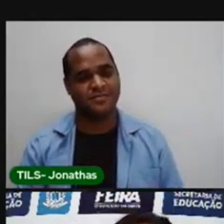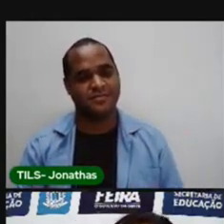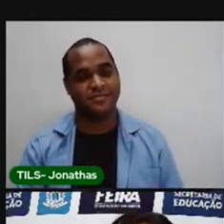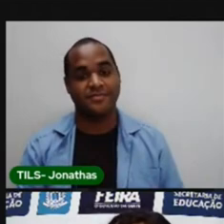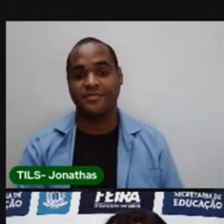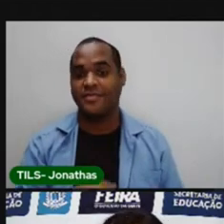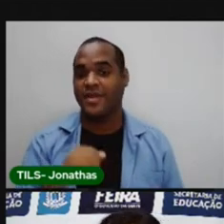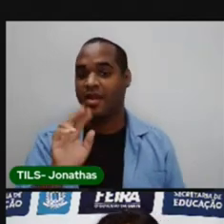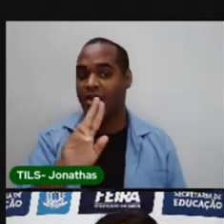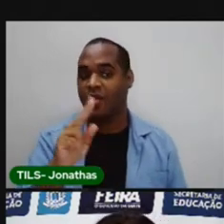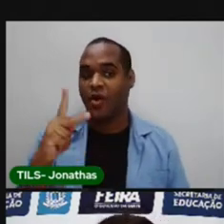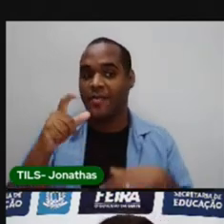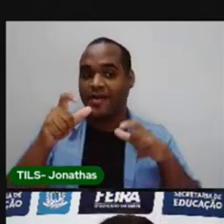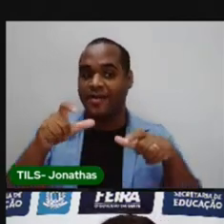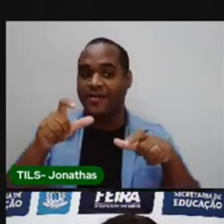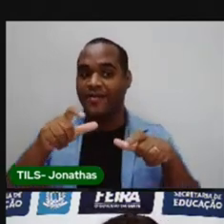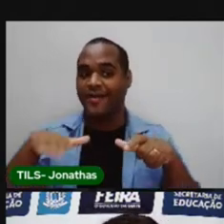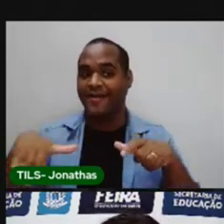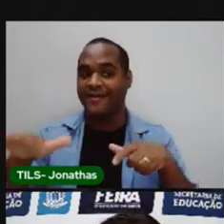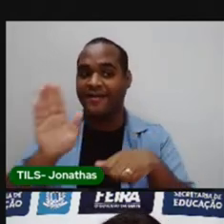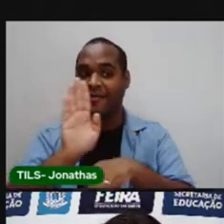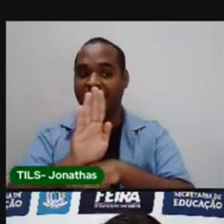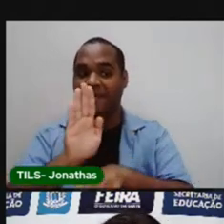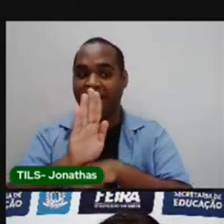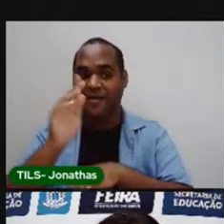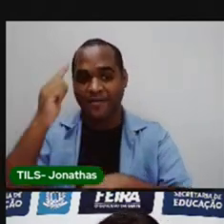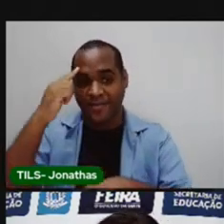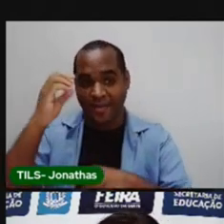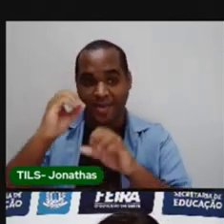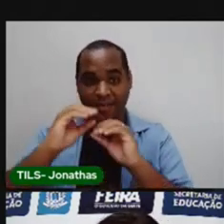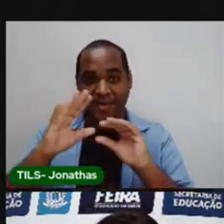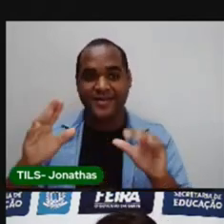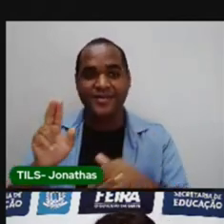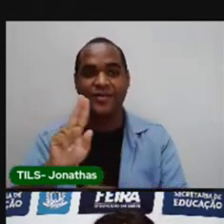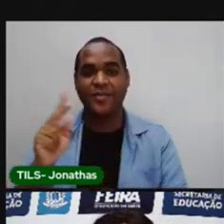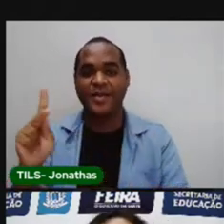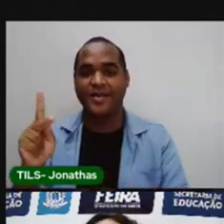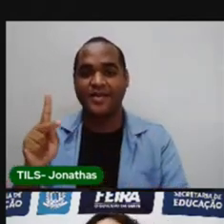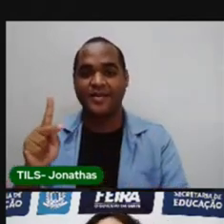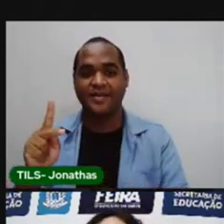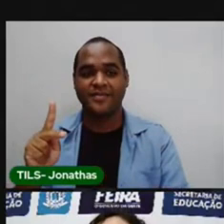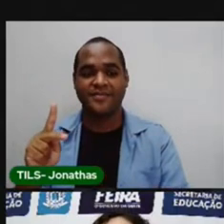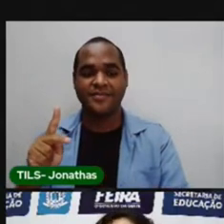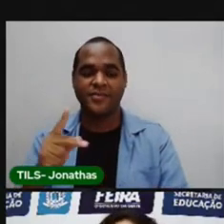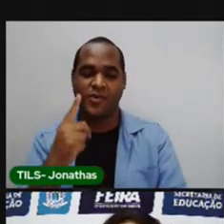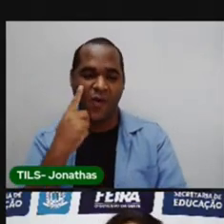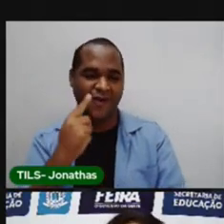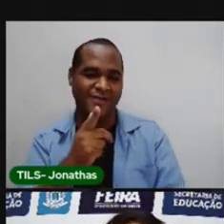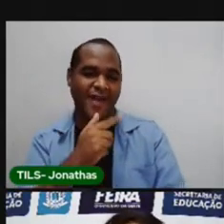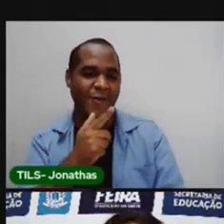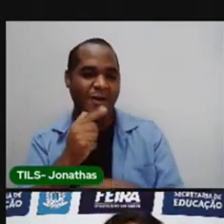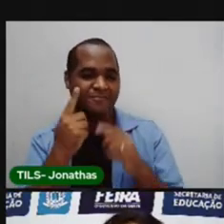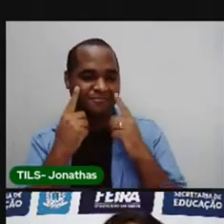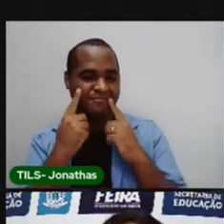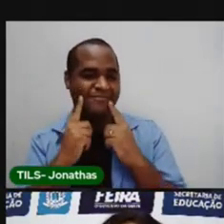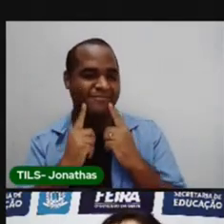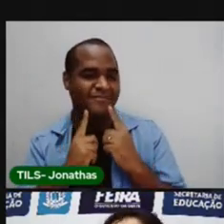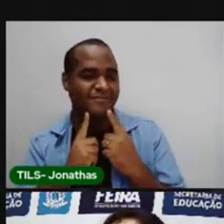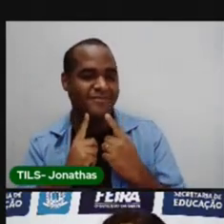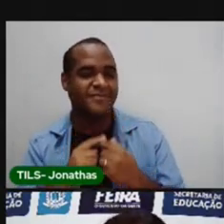Qual o nome desse bairro? Adivinhou? Vamos ver qual é? O bairro dos olhos d'água.